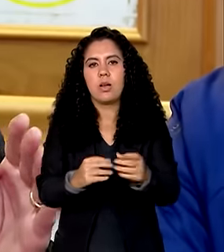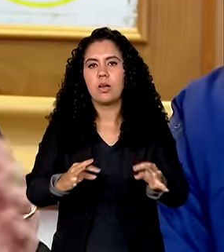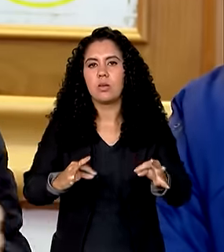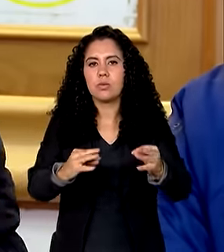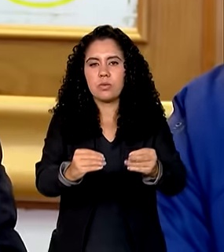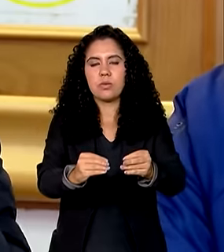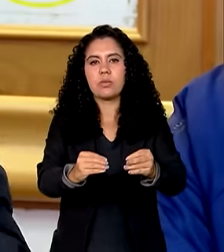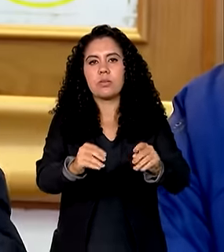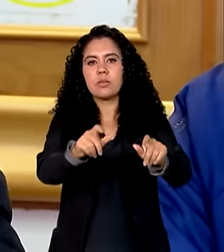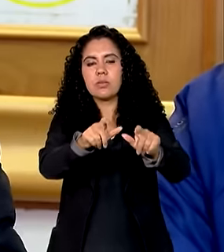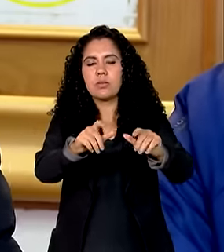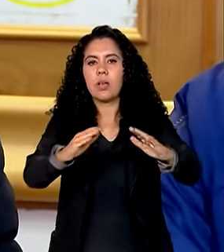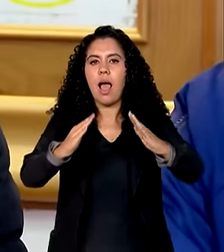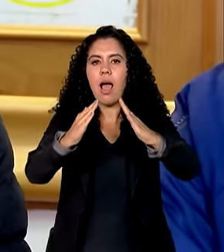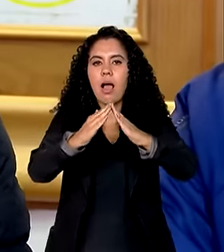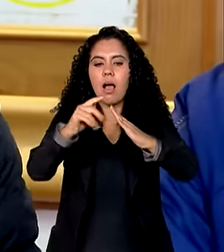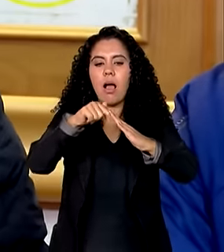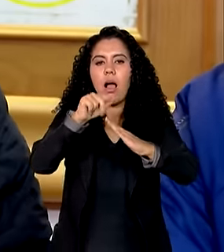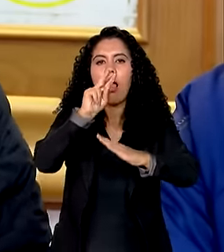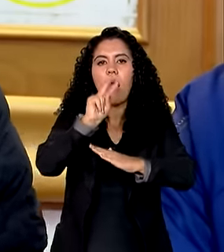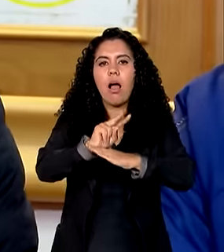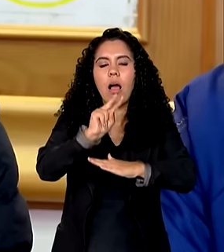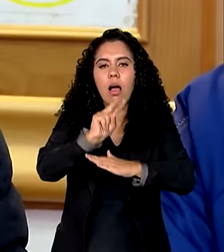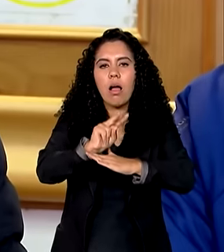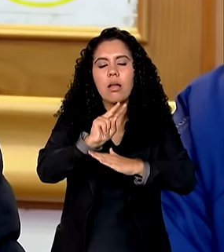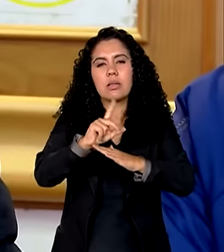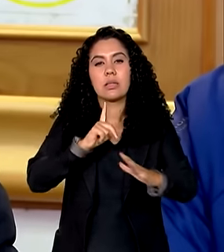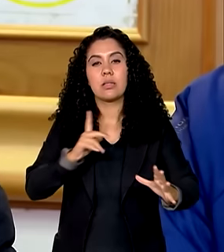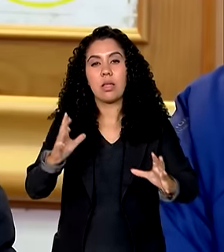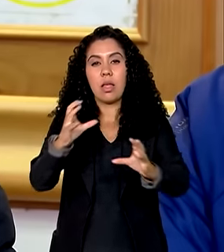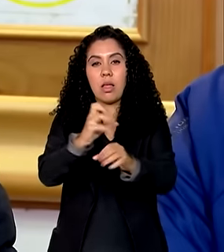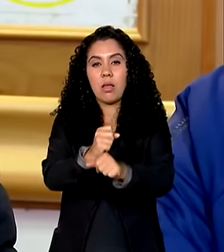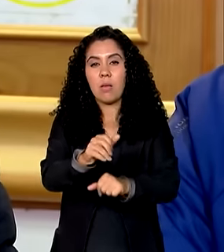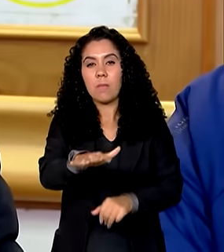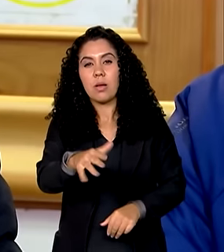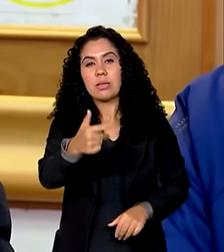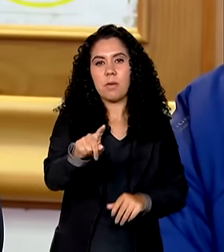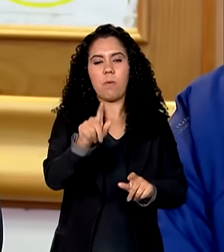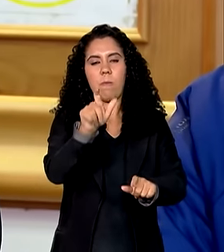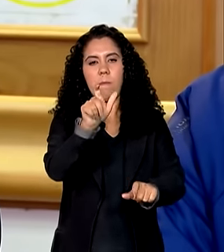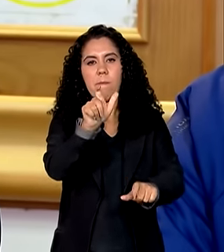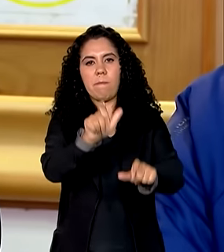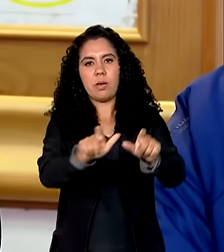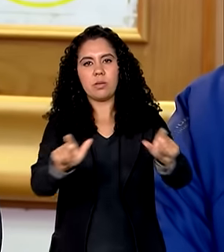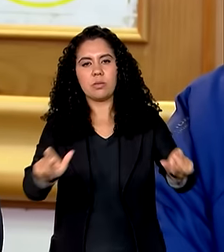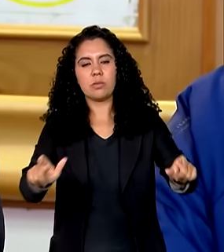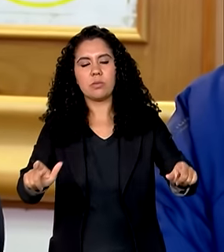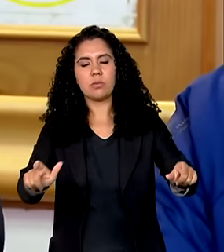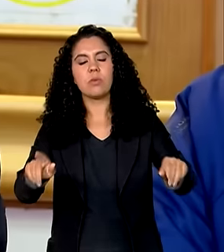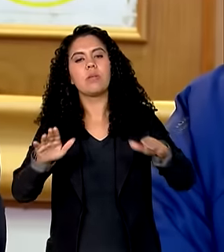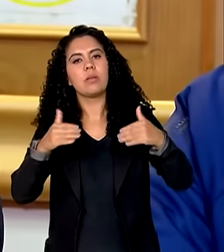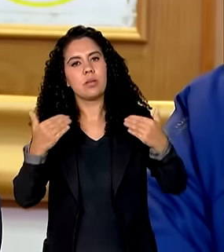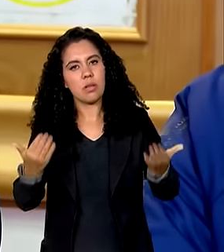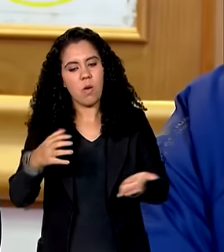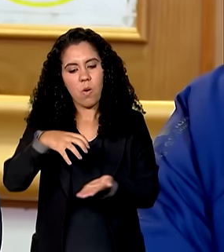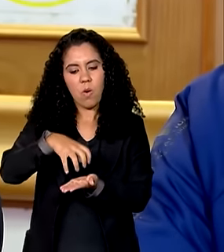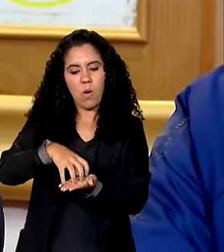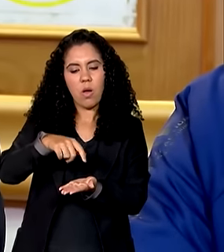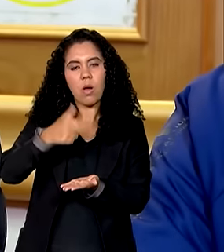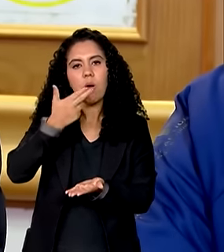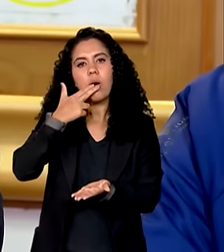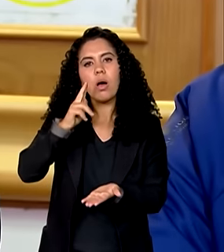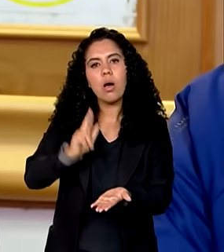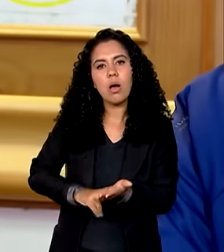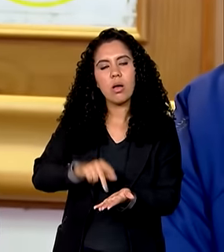abrigos que estão aí abrigando cerca de 70 mil pessoas hoje aqui tem também atuado nessa direção